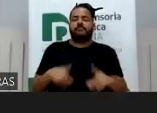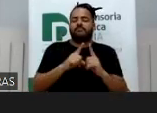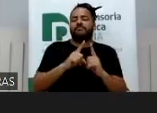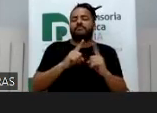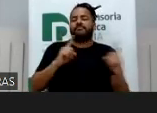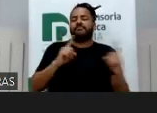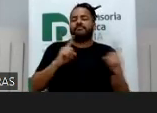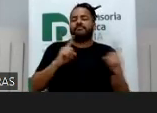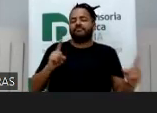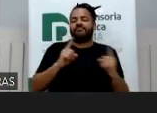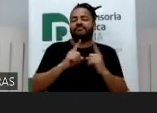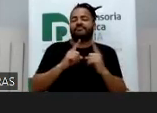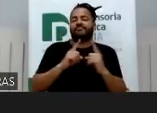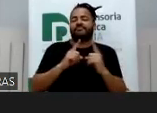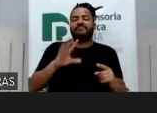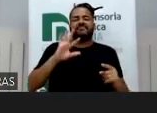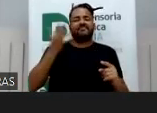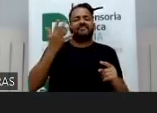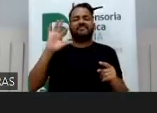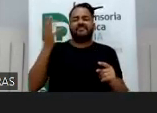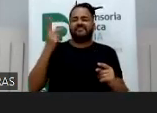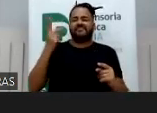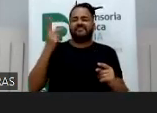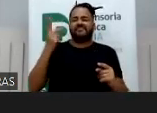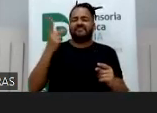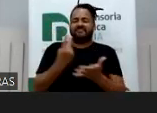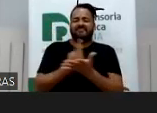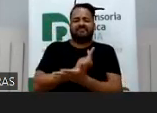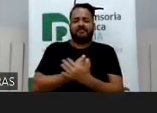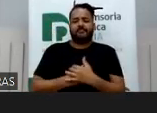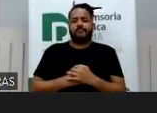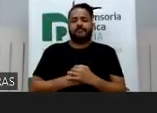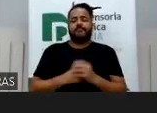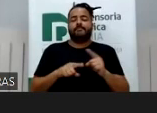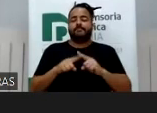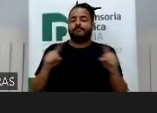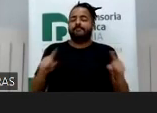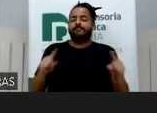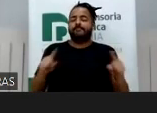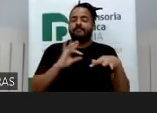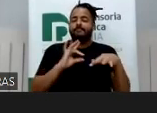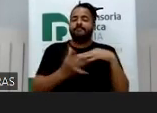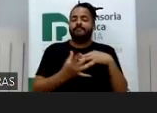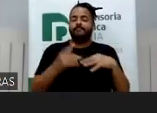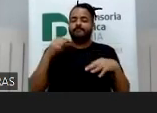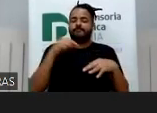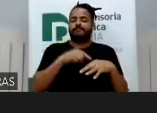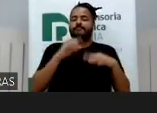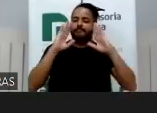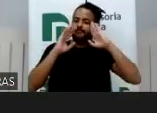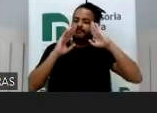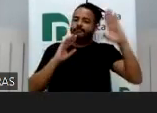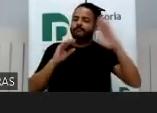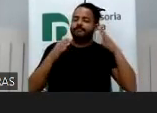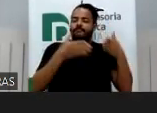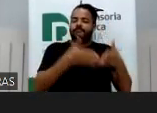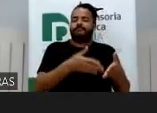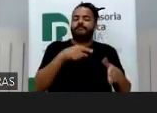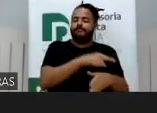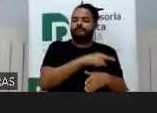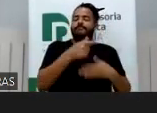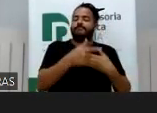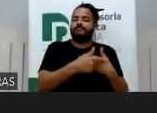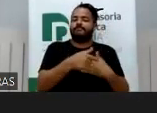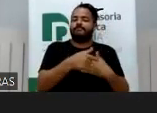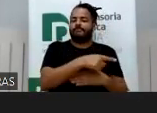que vai se impondo, então é tudo muito subjetivo, mas a rede social tem um papel central nesse caso, por exemplo, tá certo?